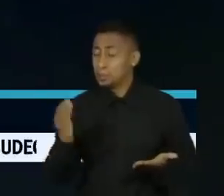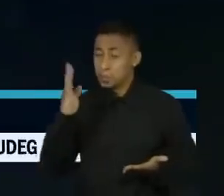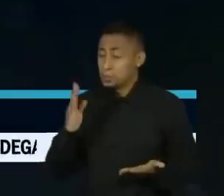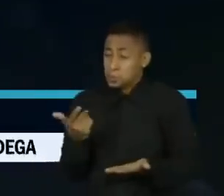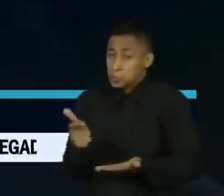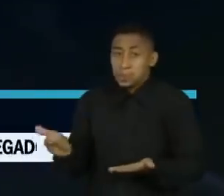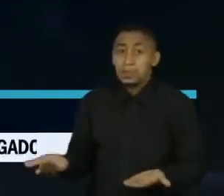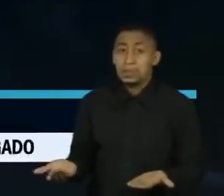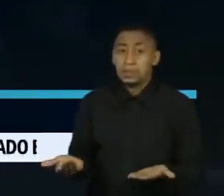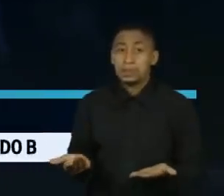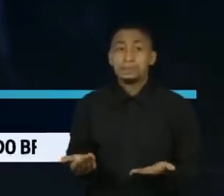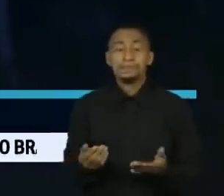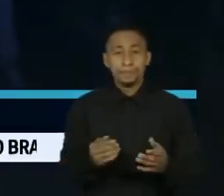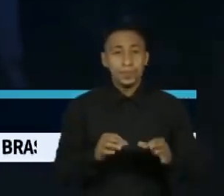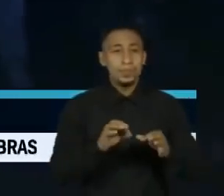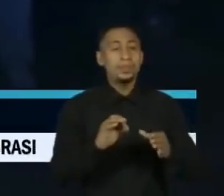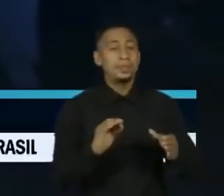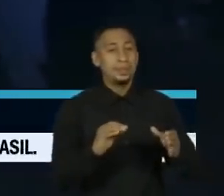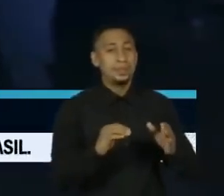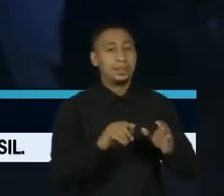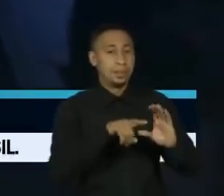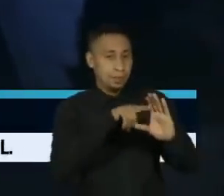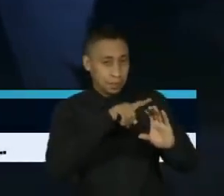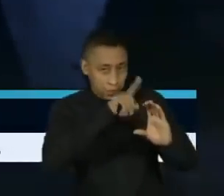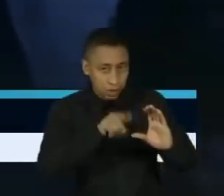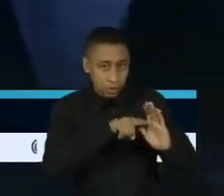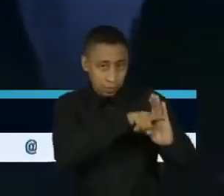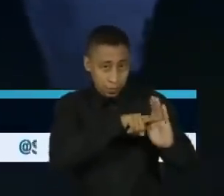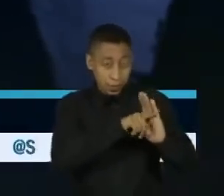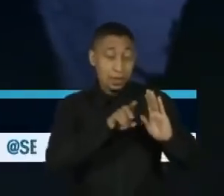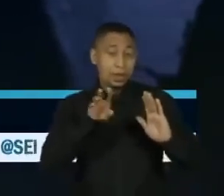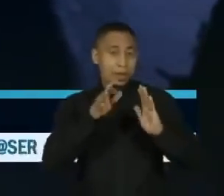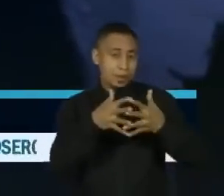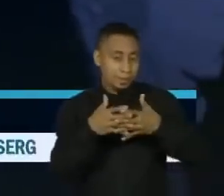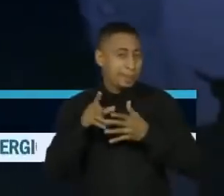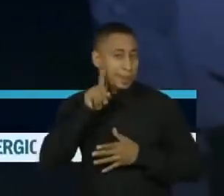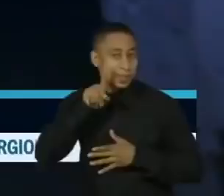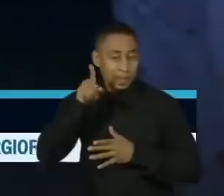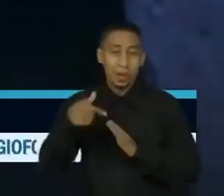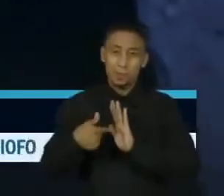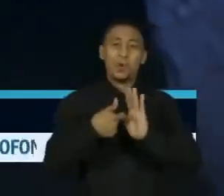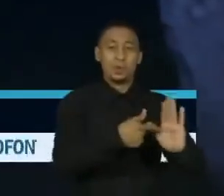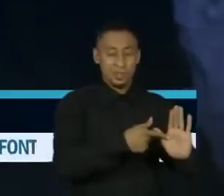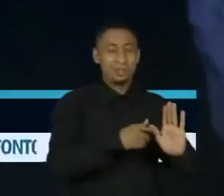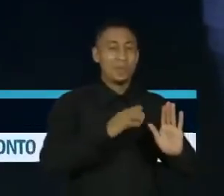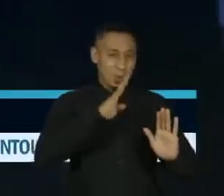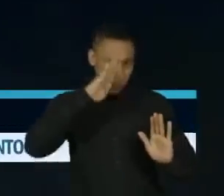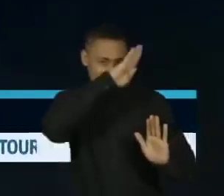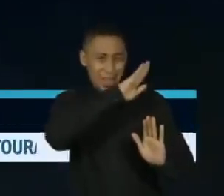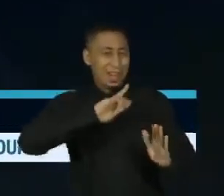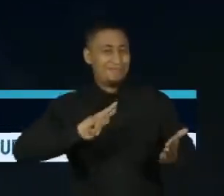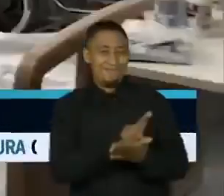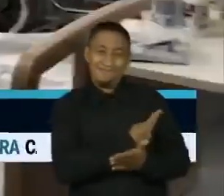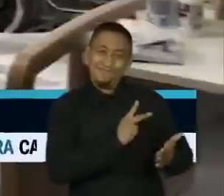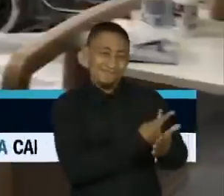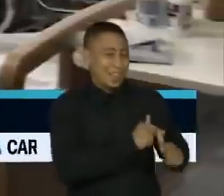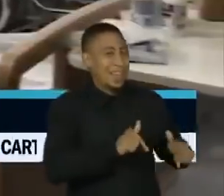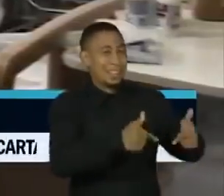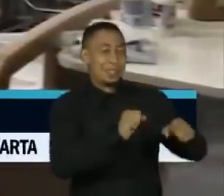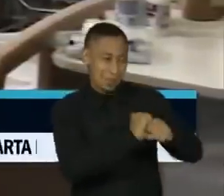Uma pesquisa publicada na revista científica americana Science aponta erros graves do governo brasileiro no combate à pandemia.